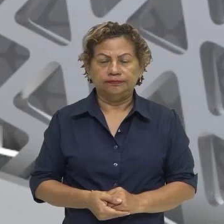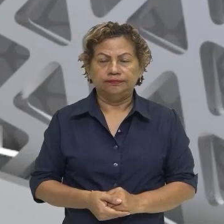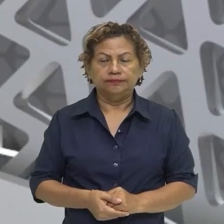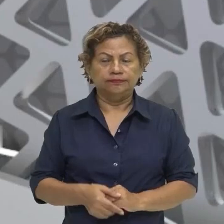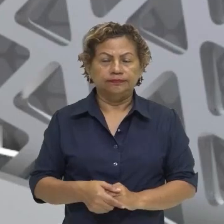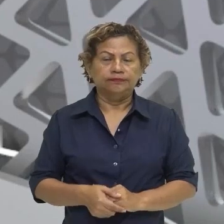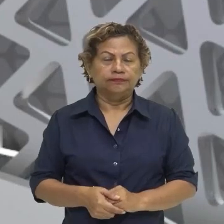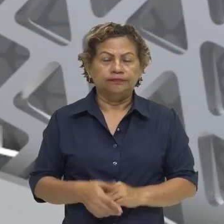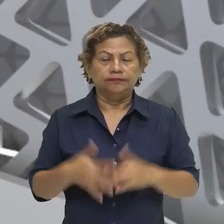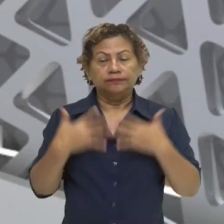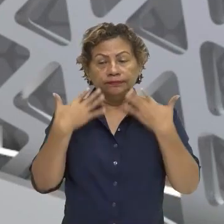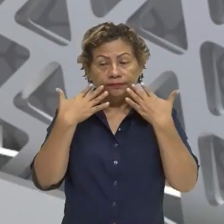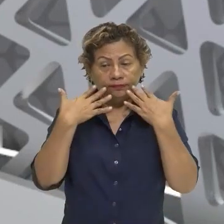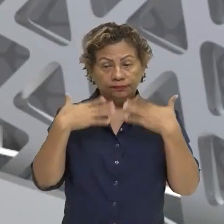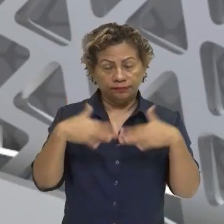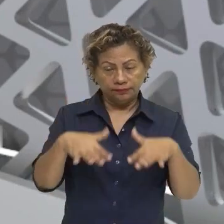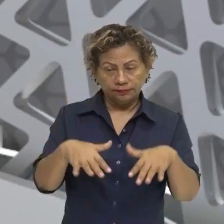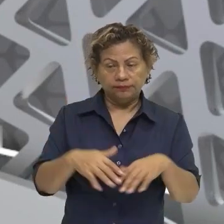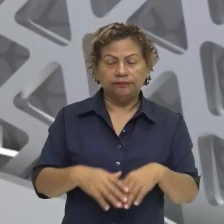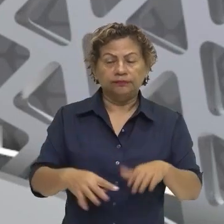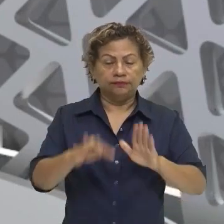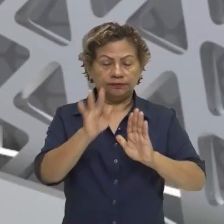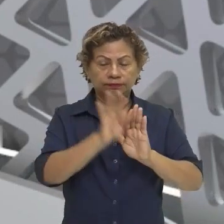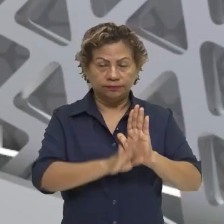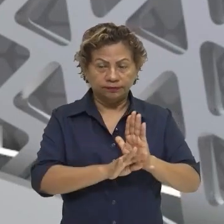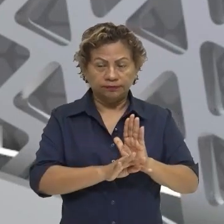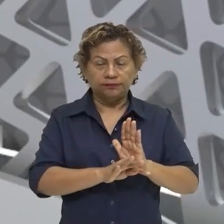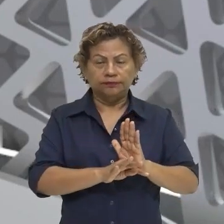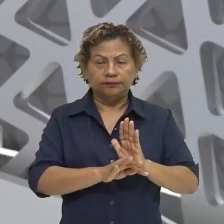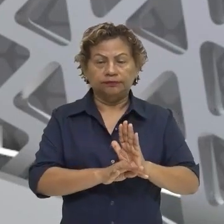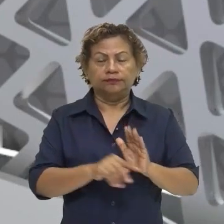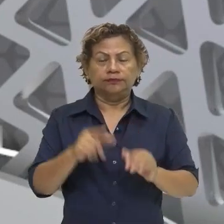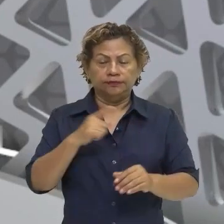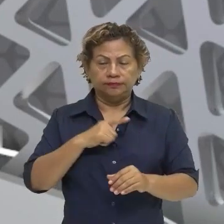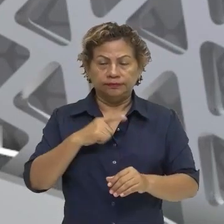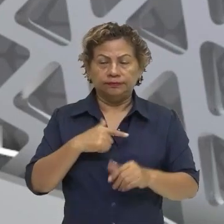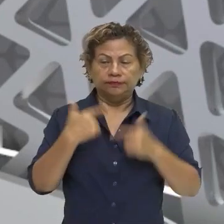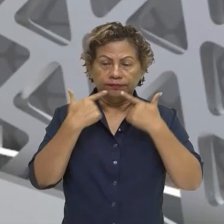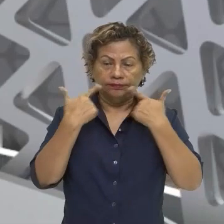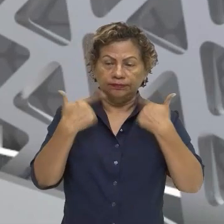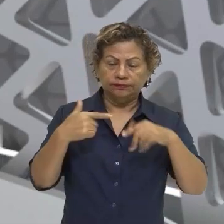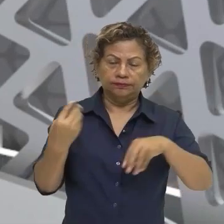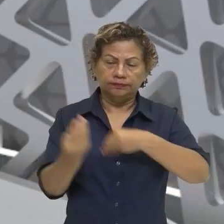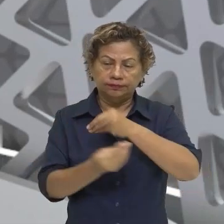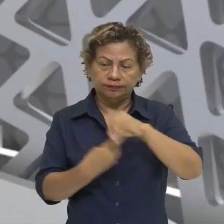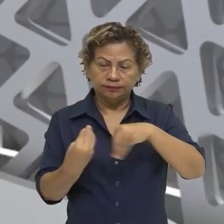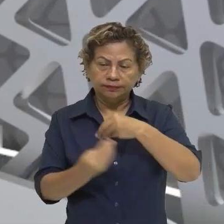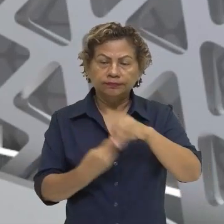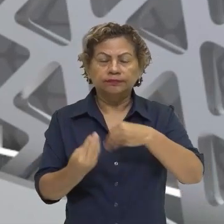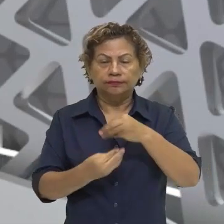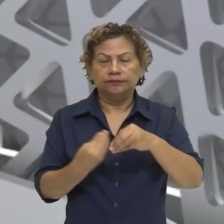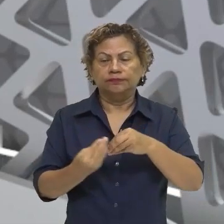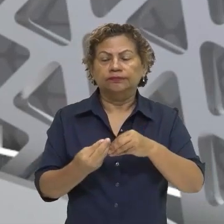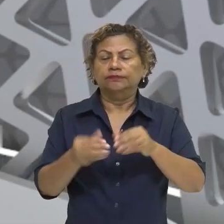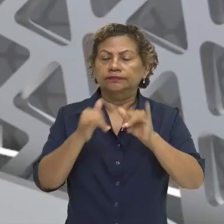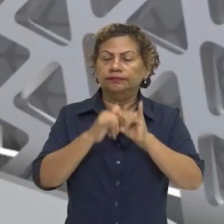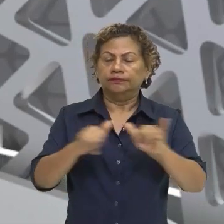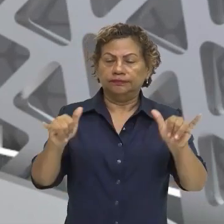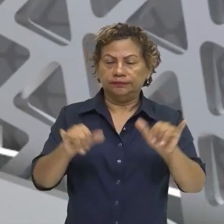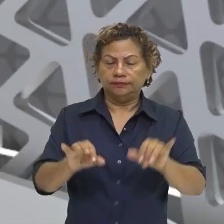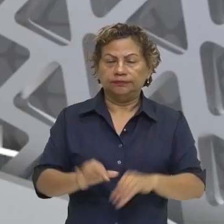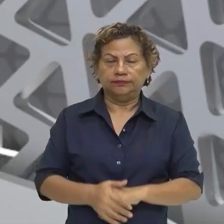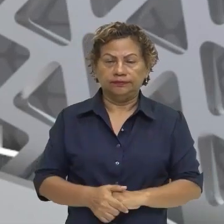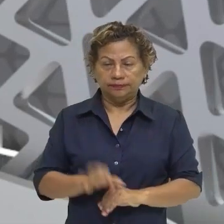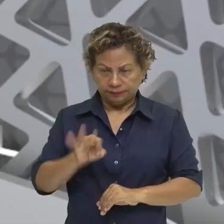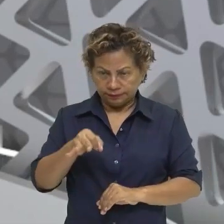natural. Então, aí o texto, ele vai ter uma linguagem verbal e também não verbal, ou seja, a linguagem mista que vai estar colocada ali naquela notícia, tá certo,